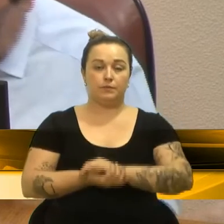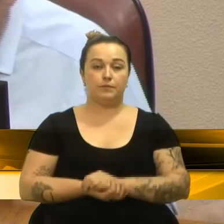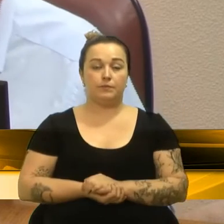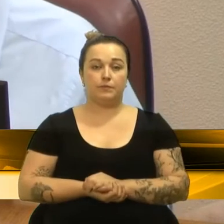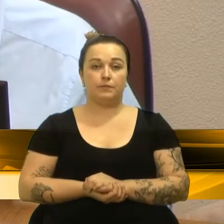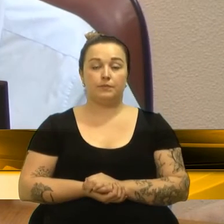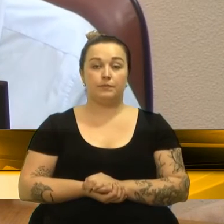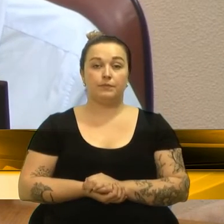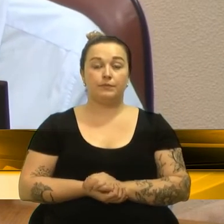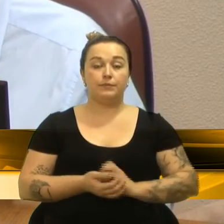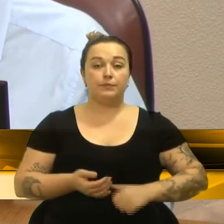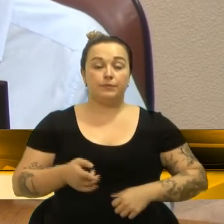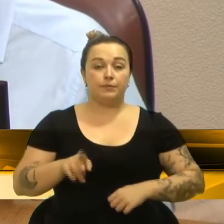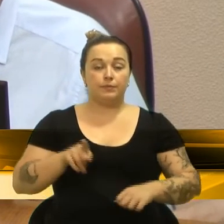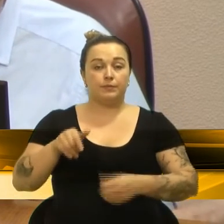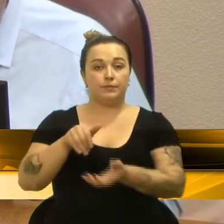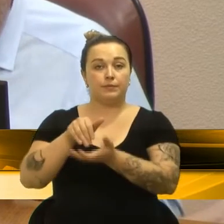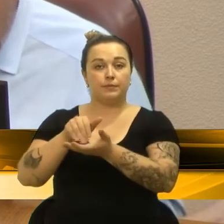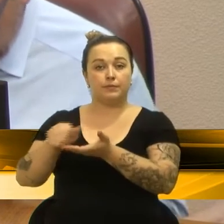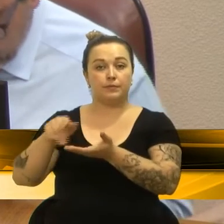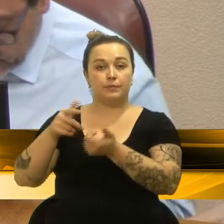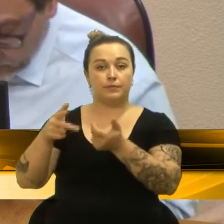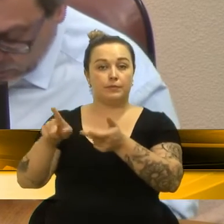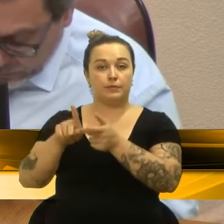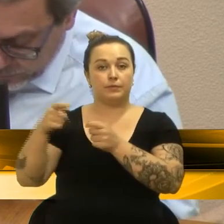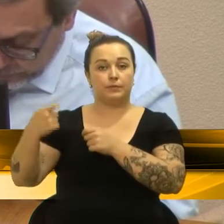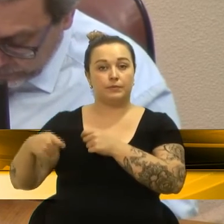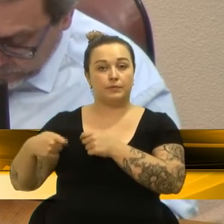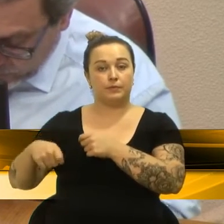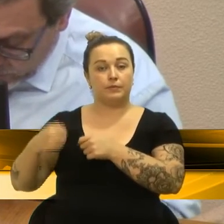Modalidade da licitação dispensada, 32, barra 2019.